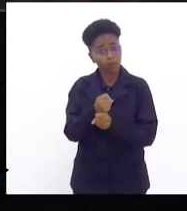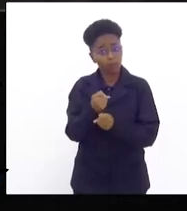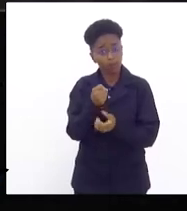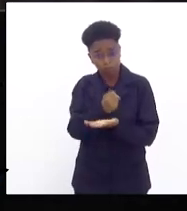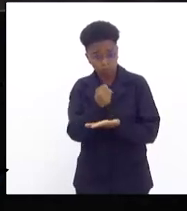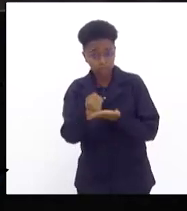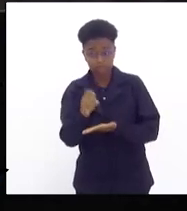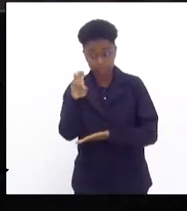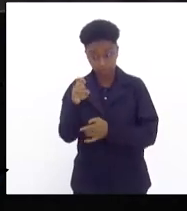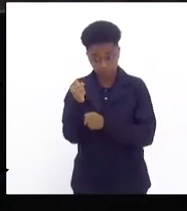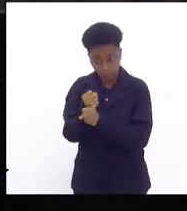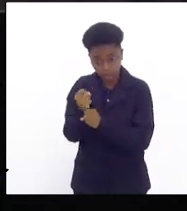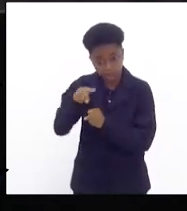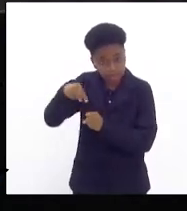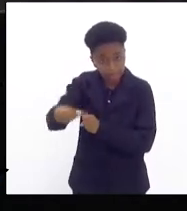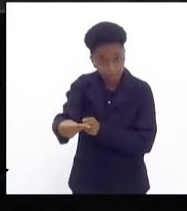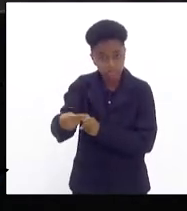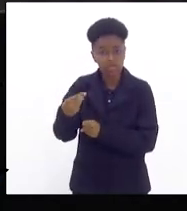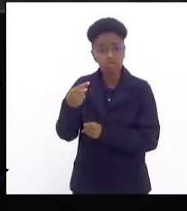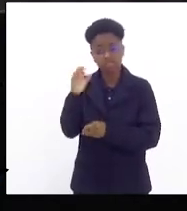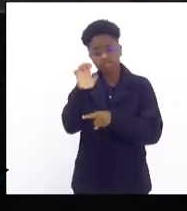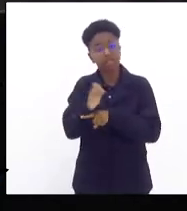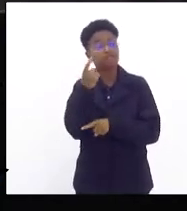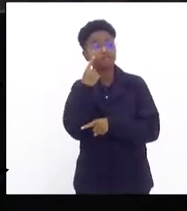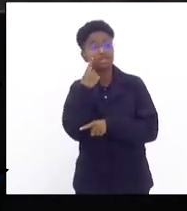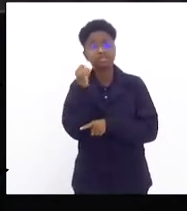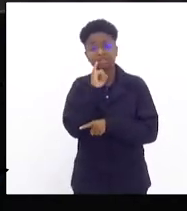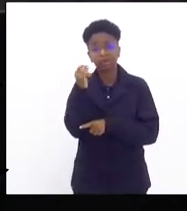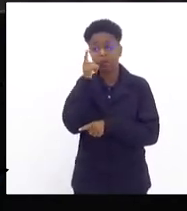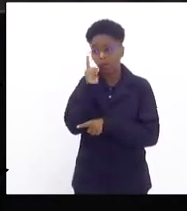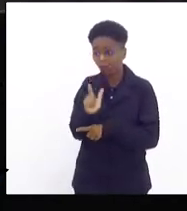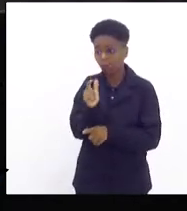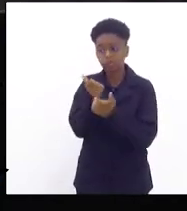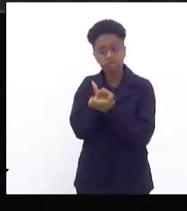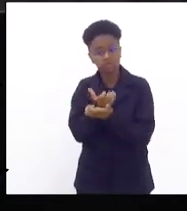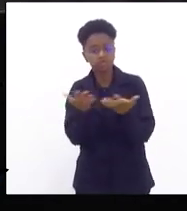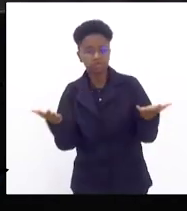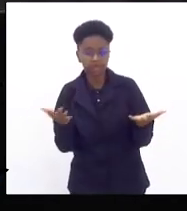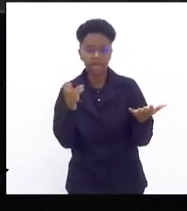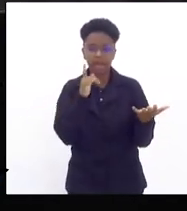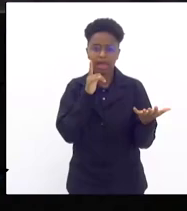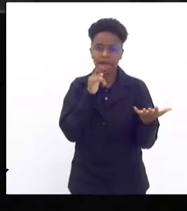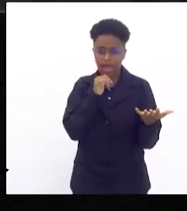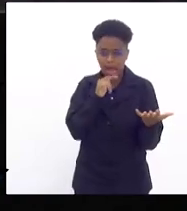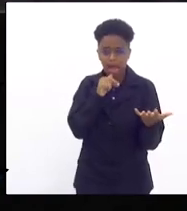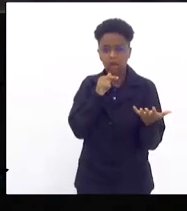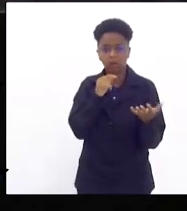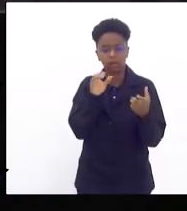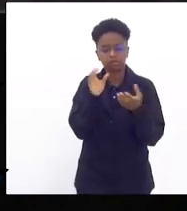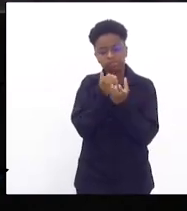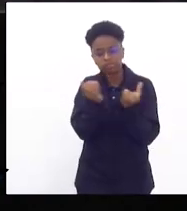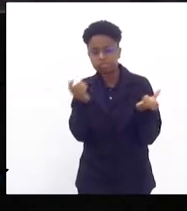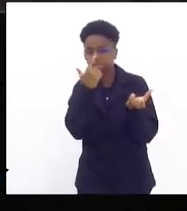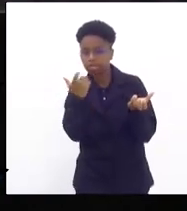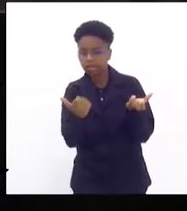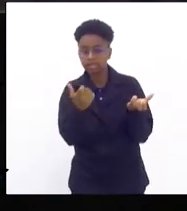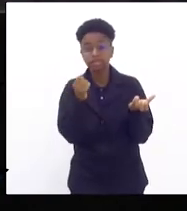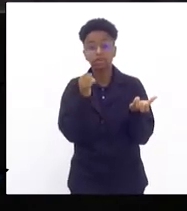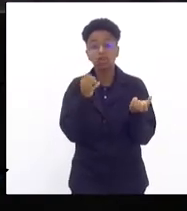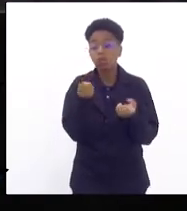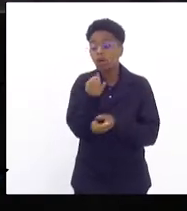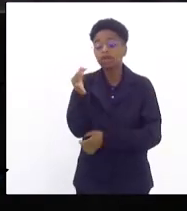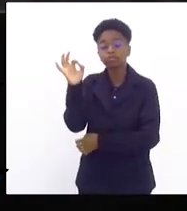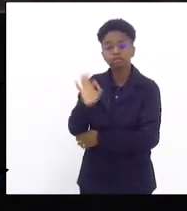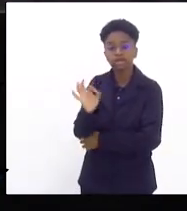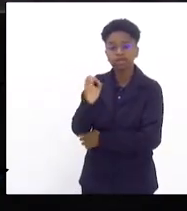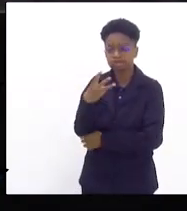o Estado vai fazer o levantamento para ver se a universalização do sistema de garantia de água e esgoto chegou qual é percentual